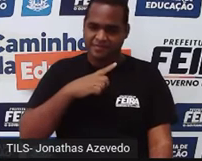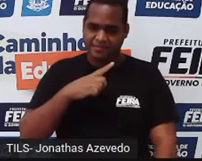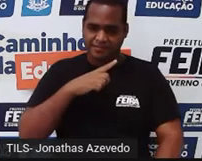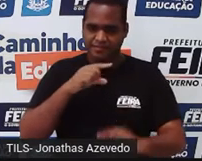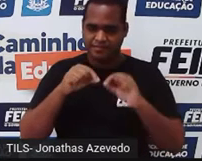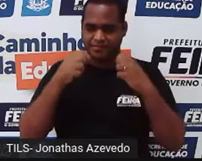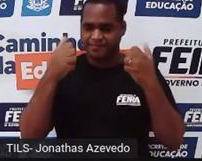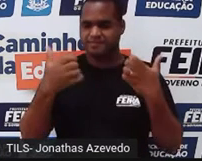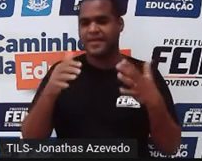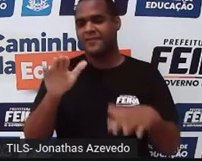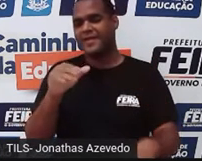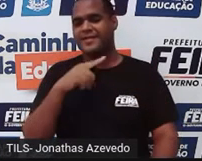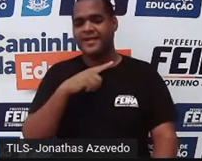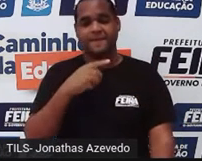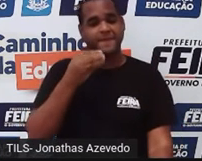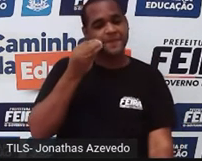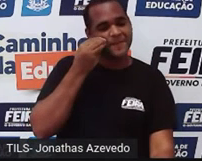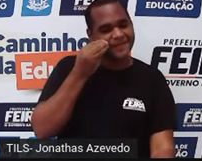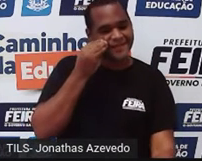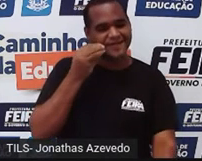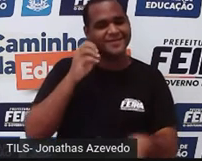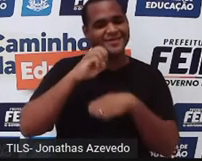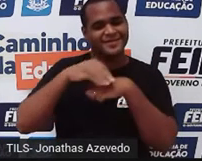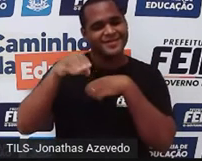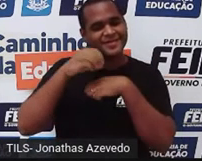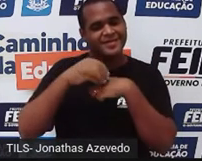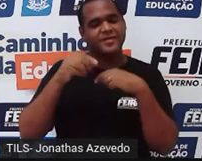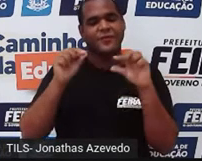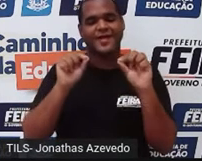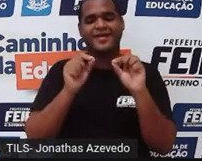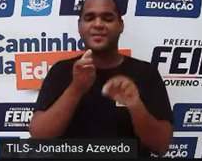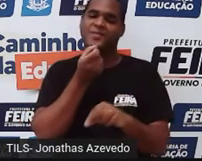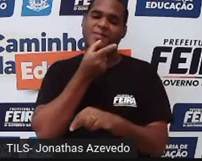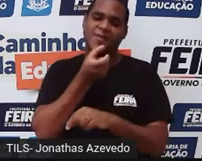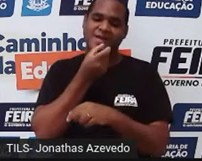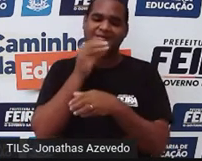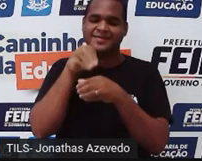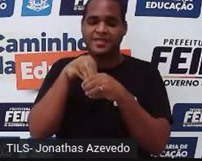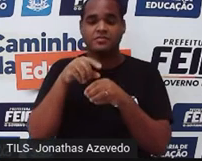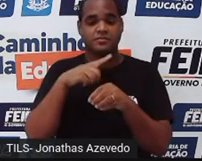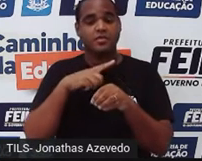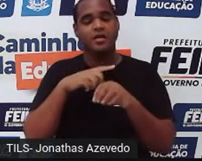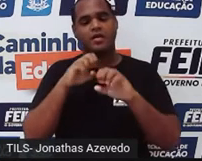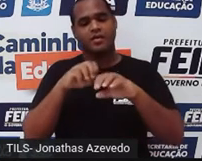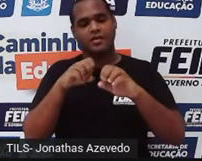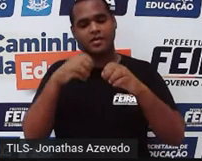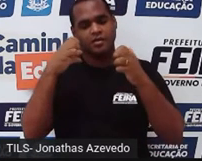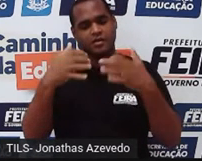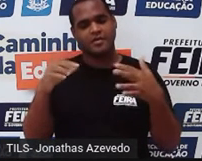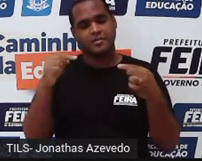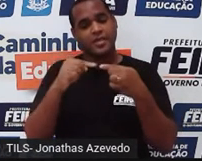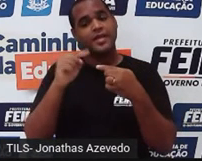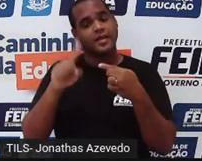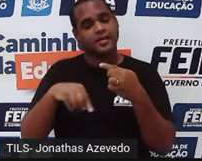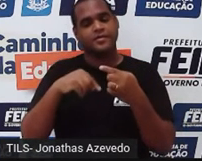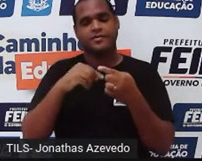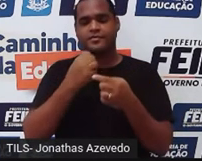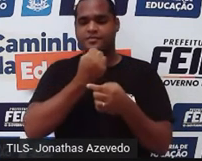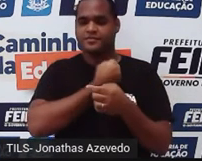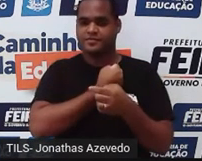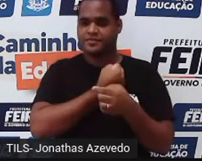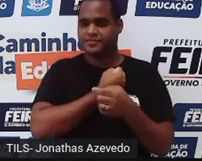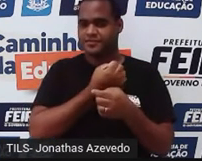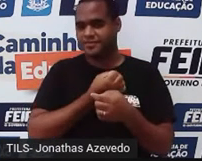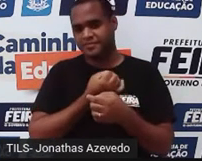Mas fiquei, tentei trazer esse momentozinho de humor para a nossa aula, já que tem a ver com números, né? Pois é.